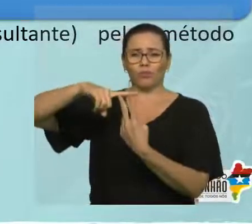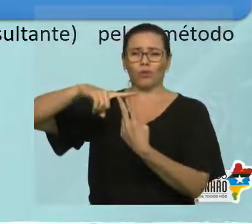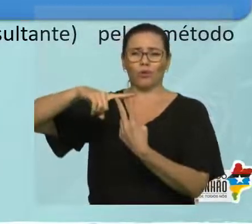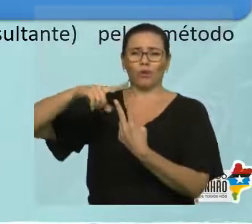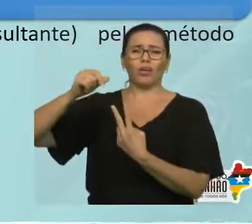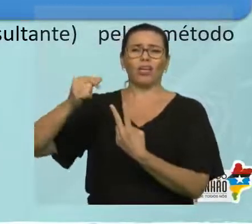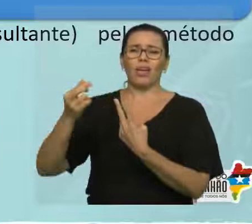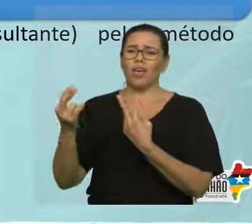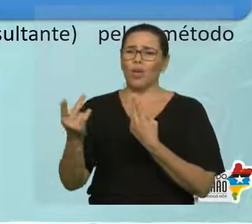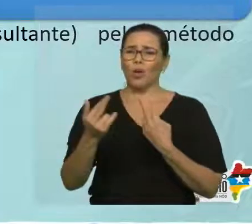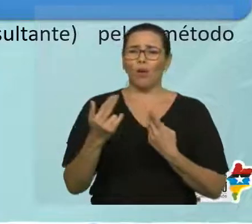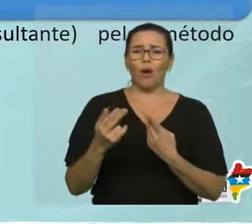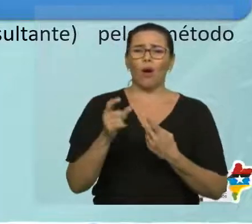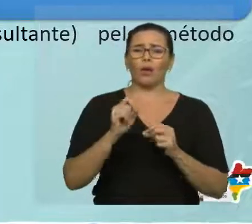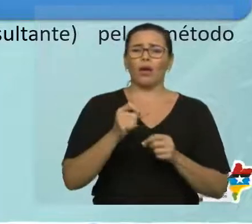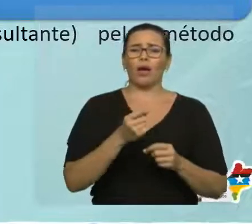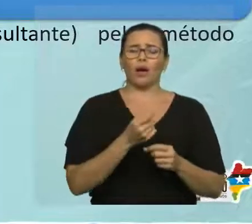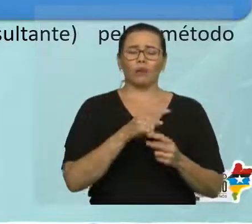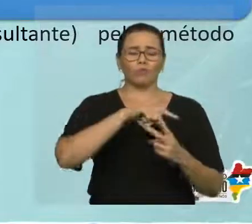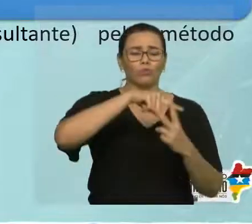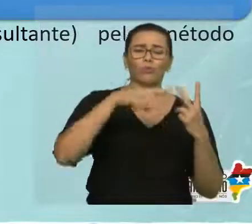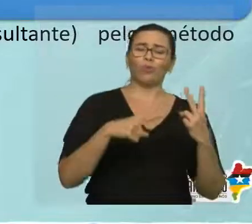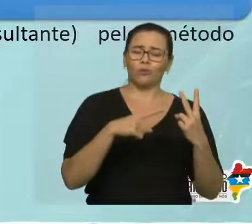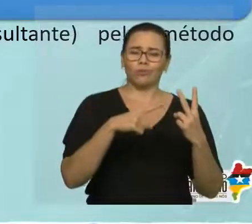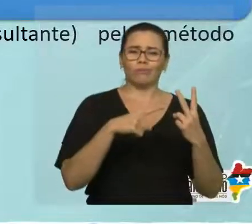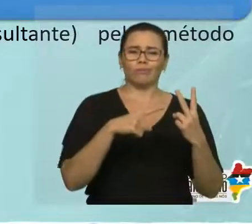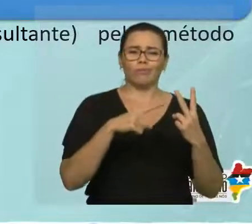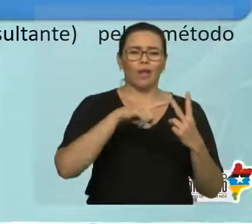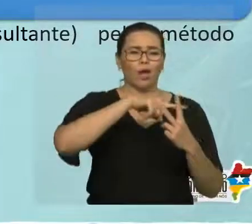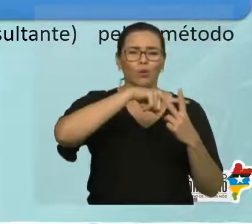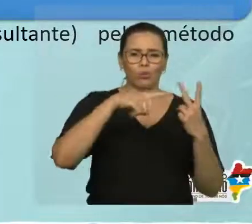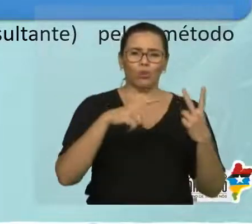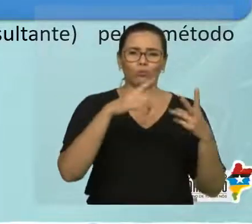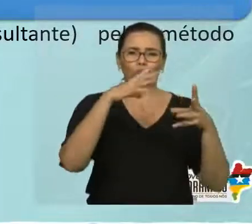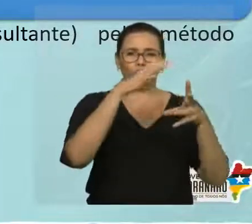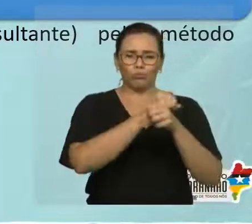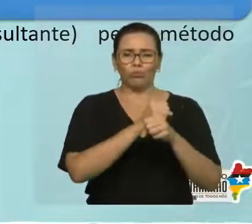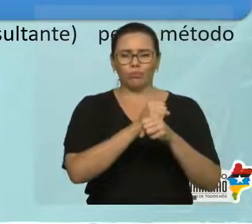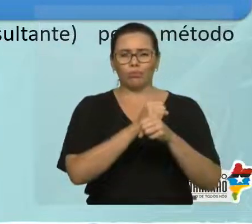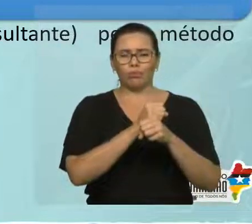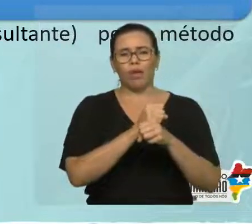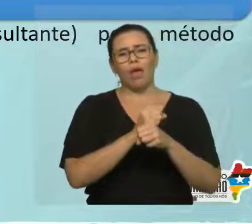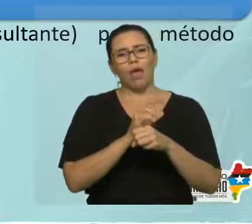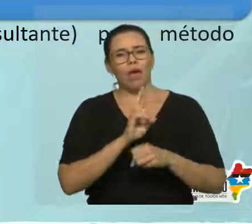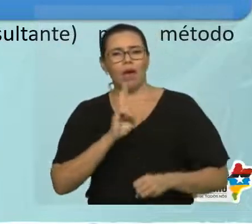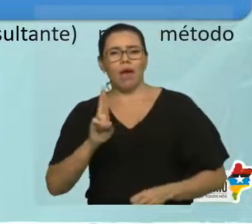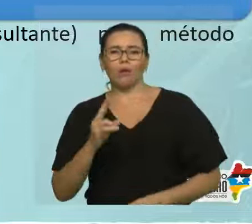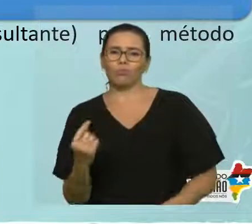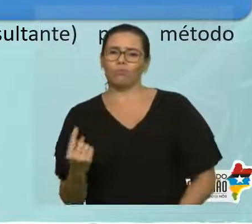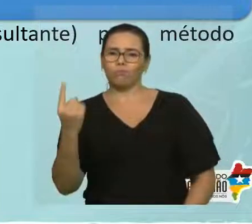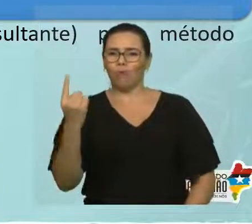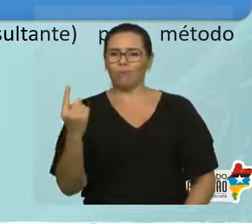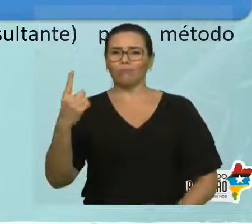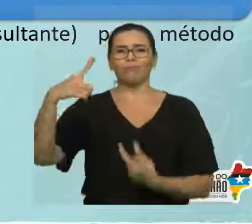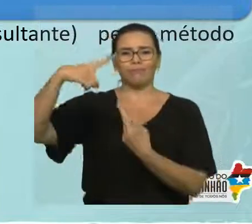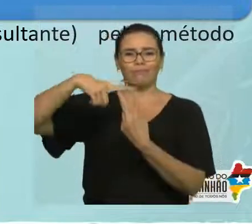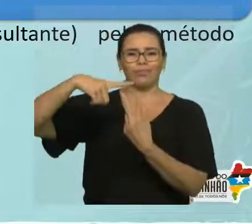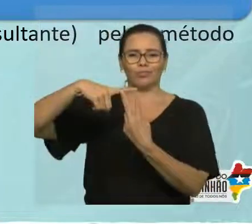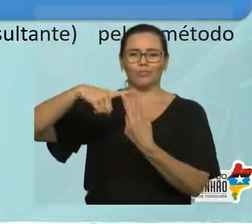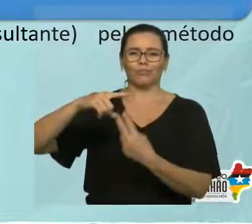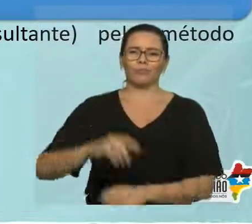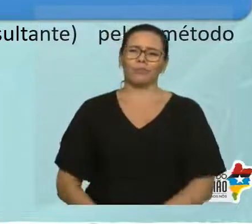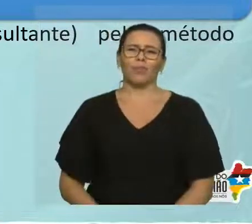vamos supor que você tenha dois vetores, pode ser dois, três, quatro, você tenha vários vetores ali